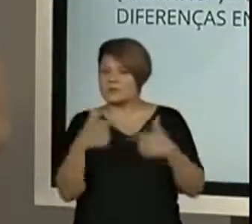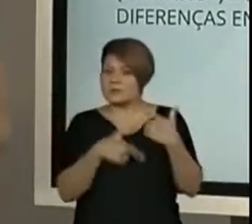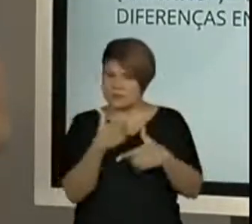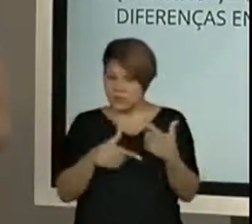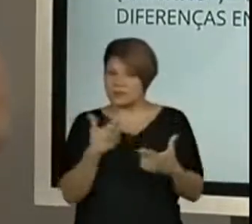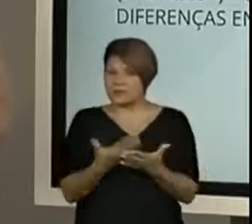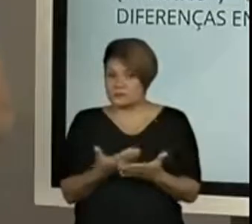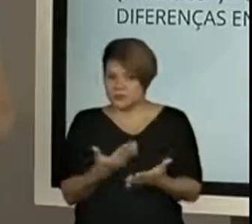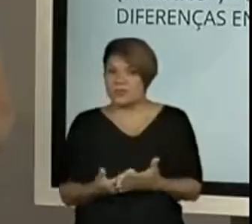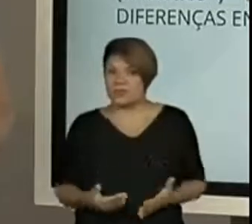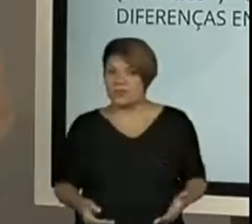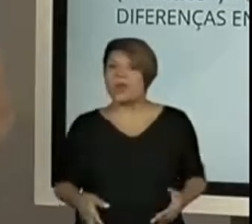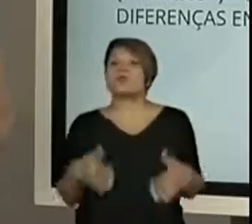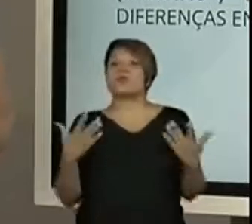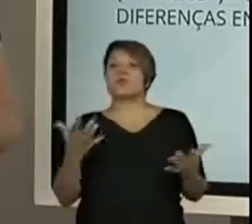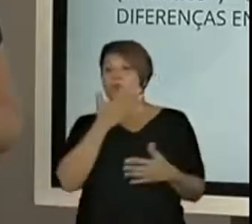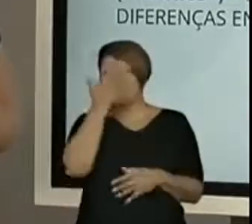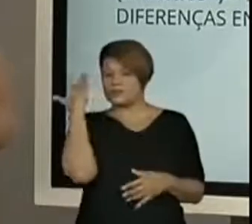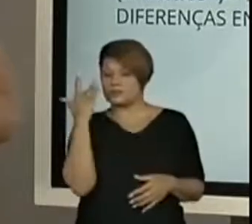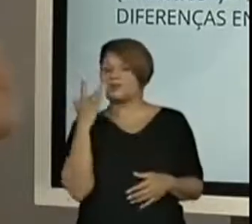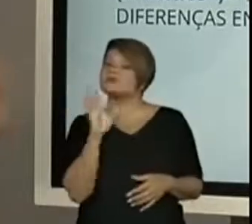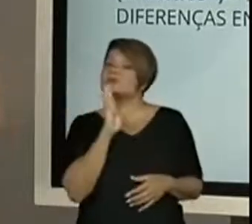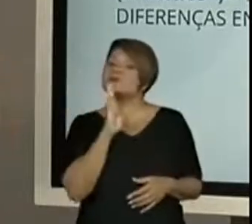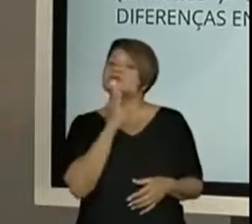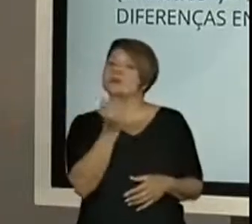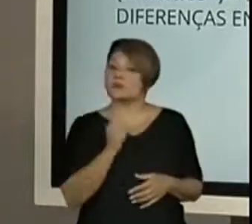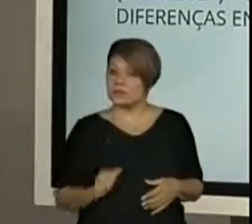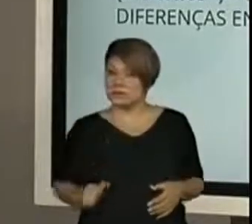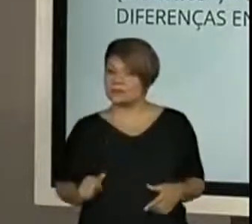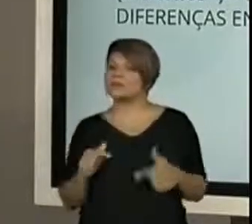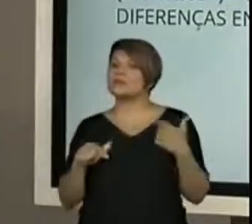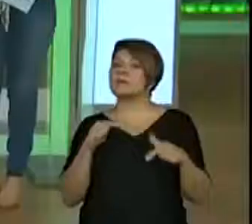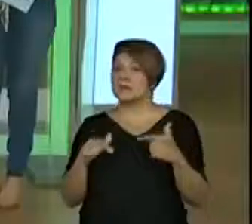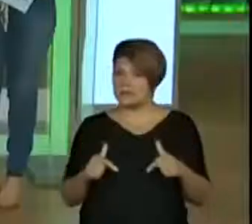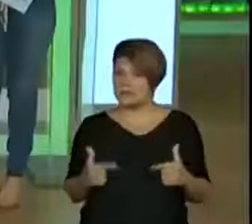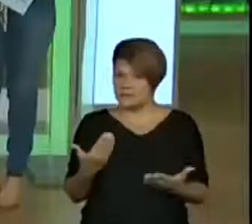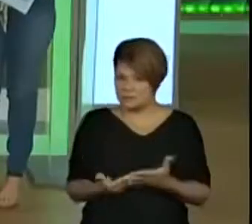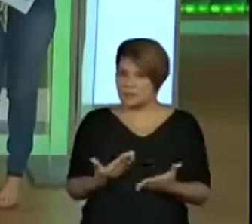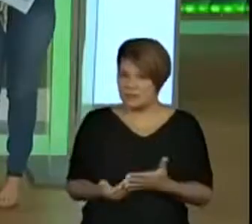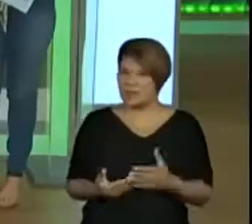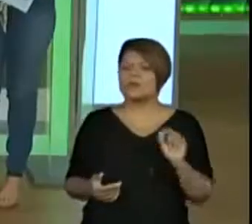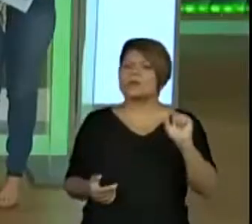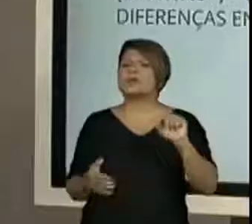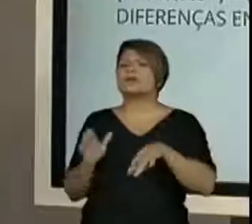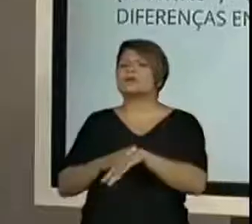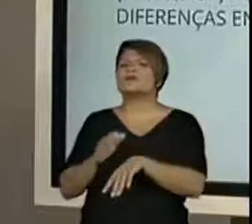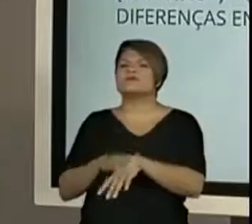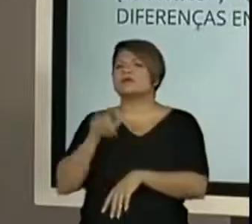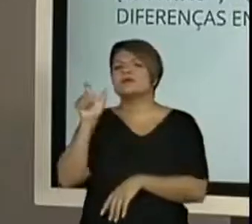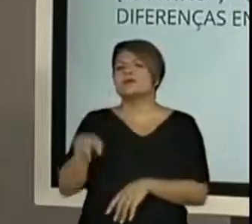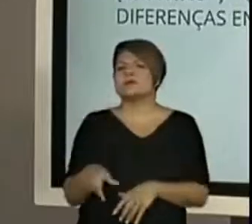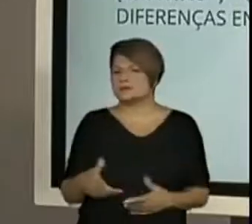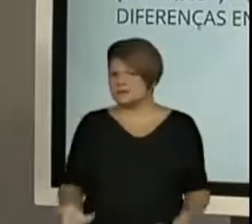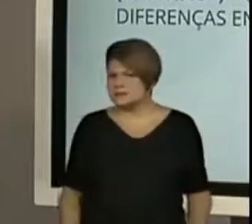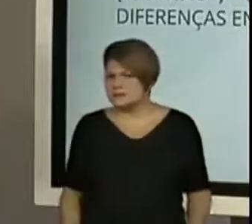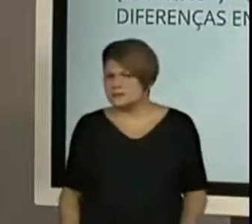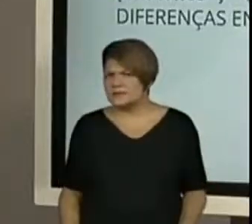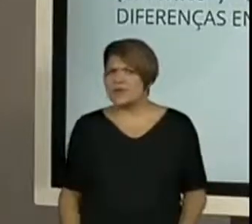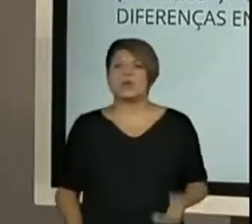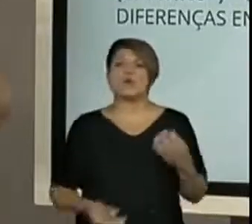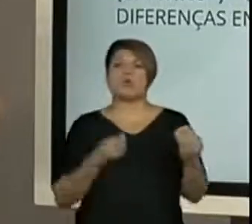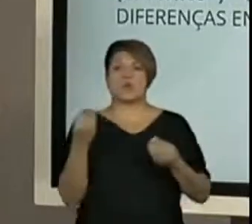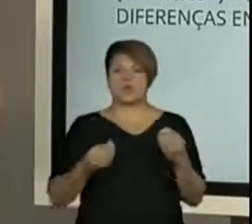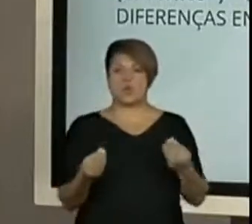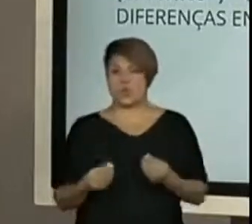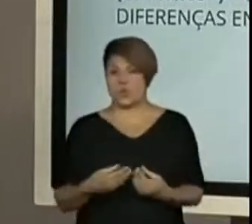conhecem que trabalham na sua escola? O que elas fazem, né? Quem são essas pessoas? Como elas